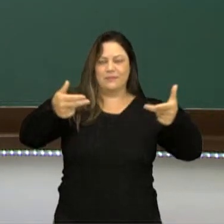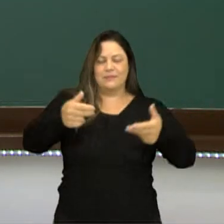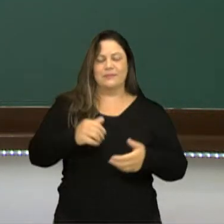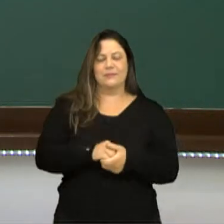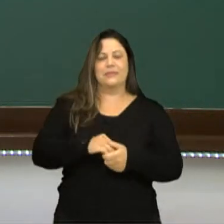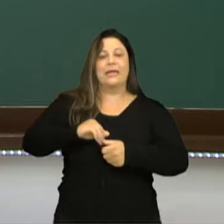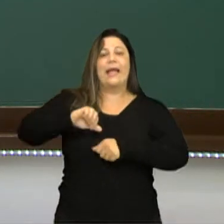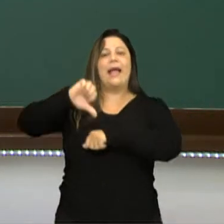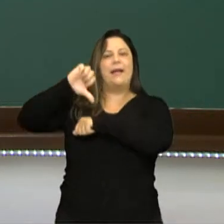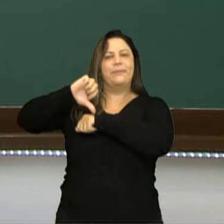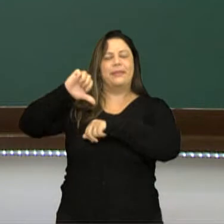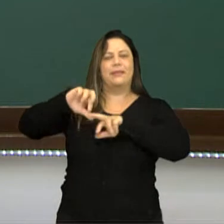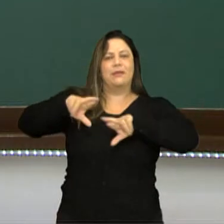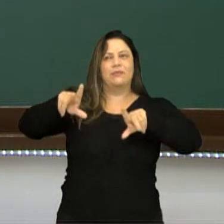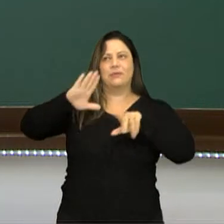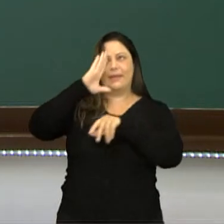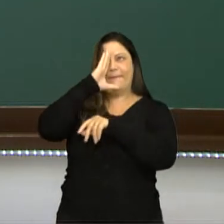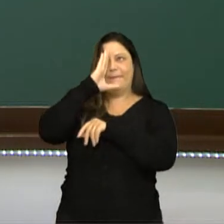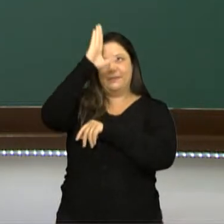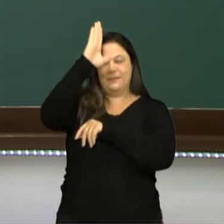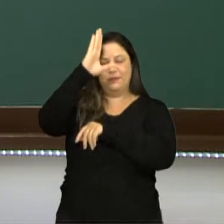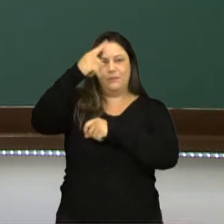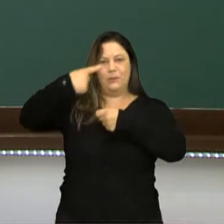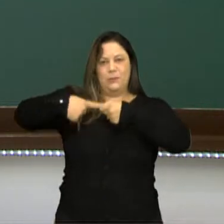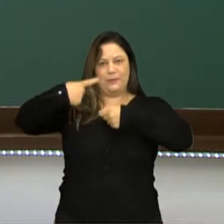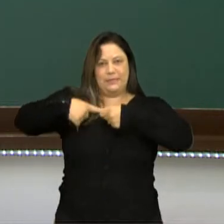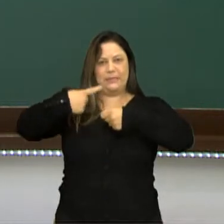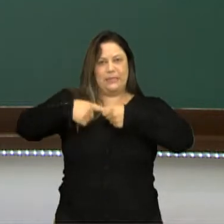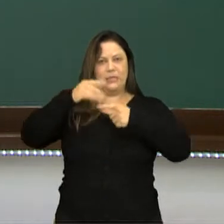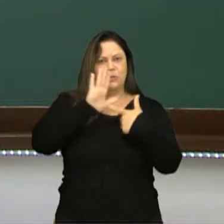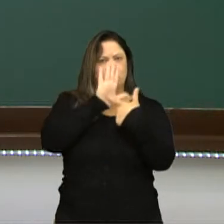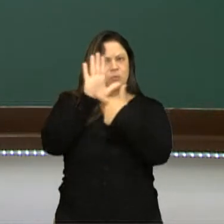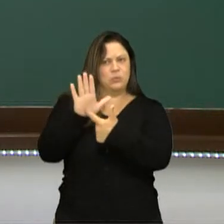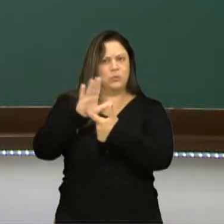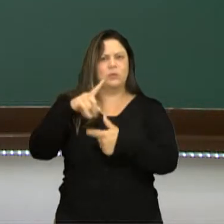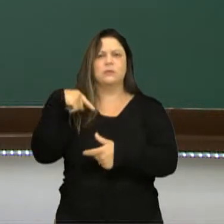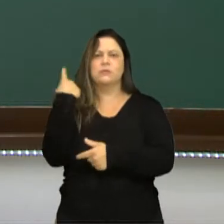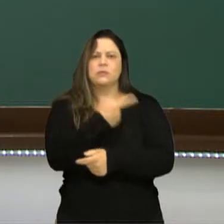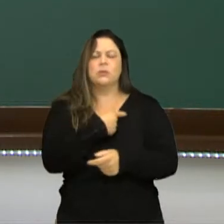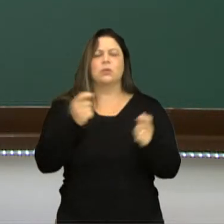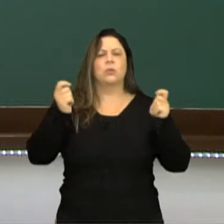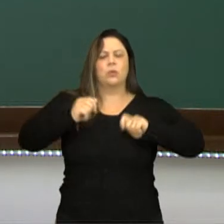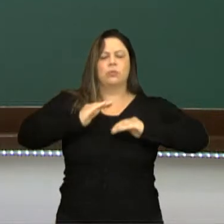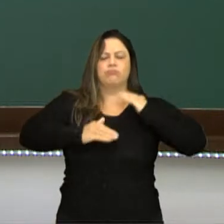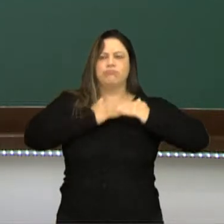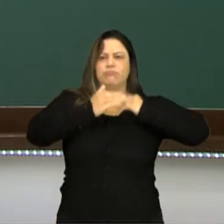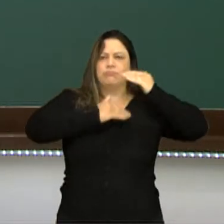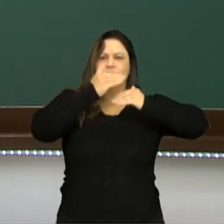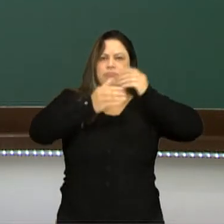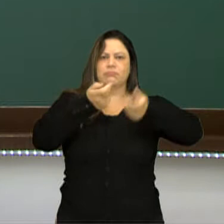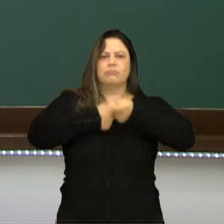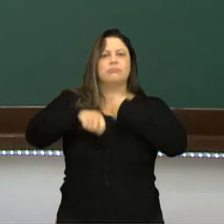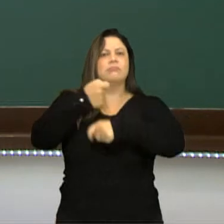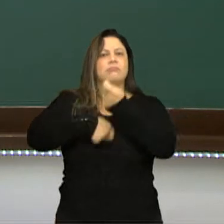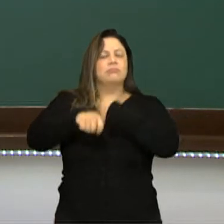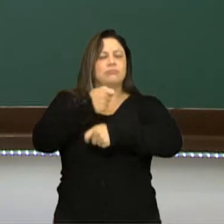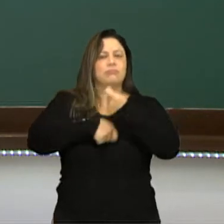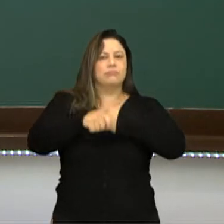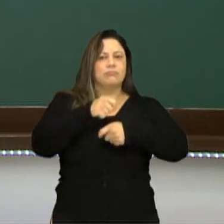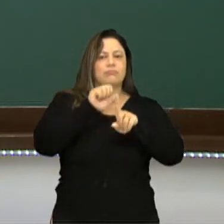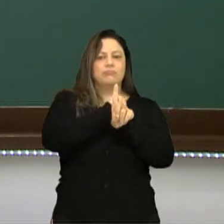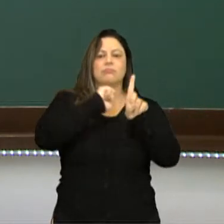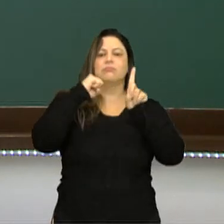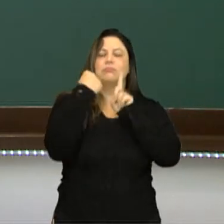do que existia na principal cidade europeia. Isso demonstra para a gente o desenvolvimento econômico, desenvolvimento